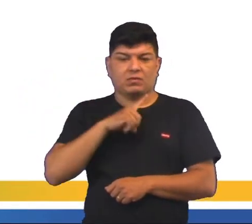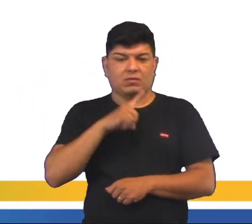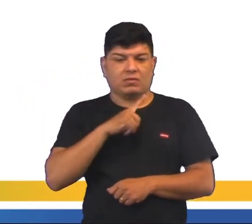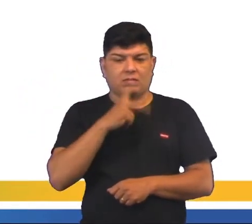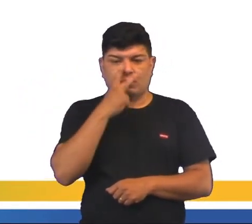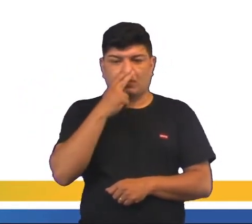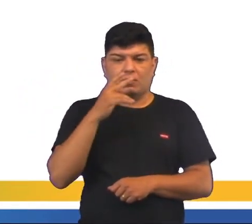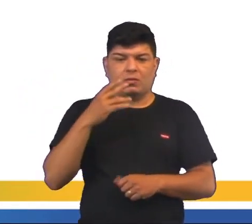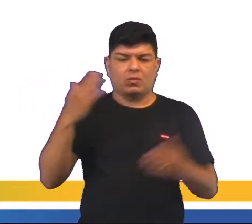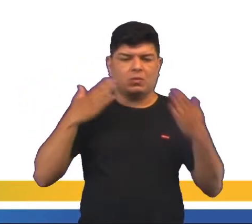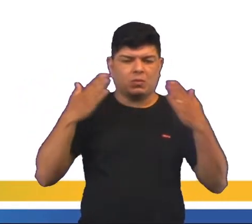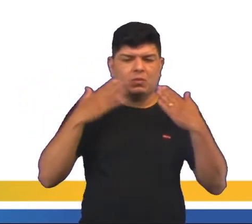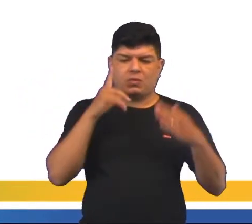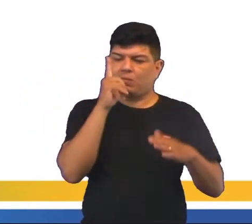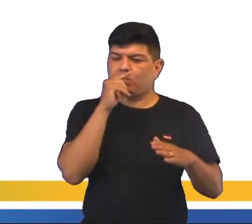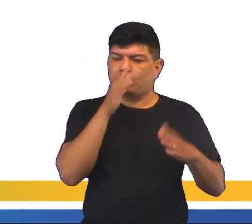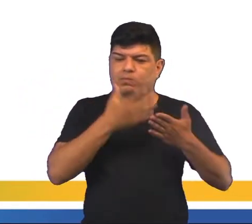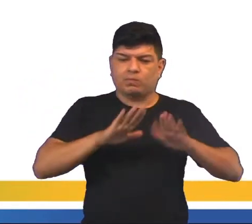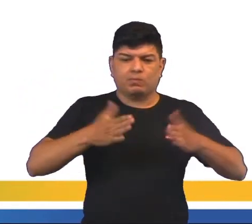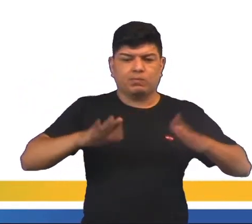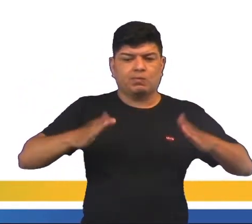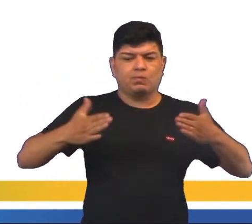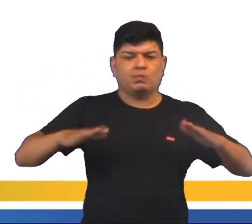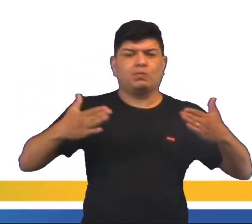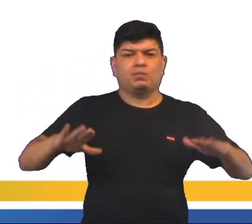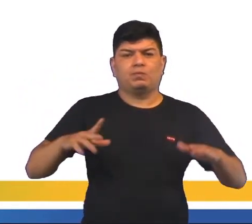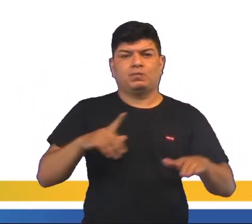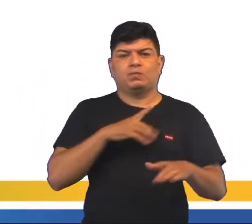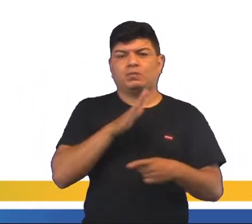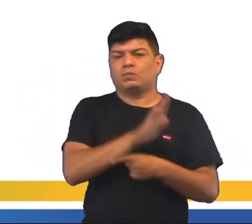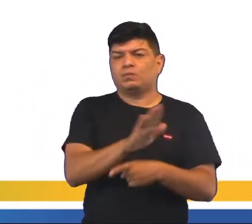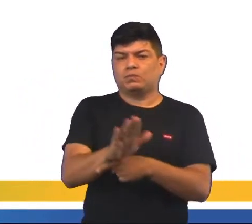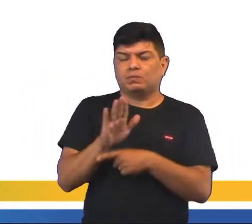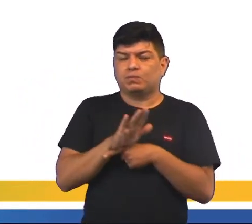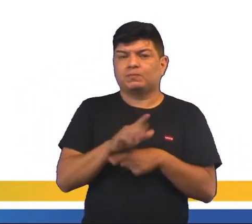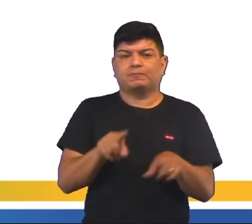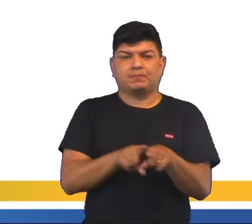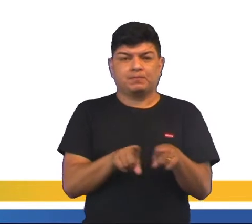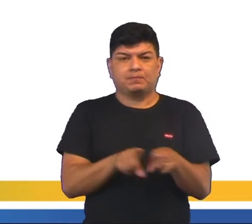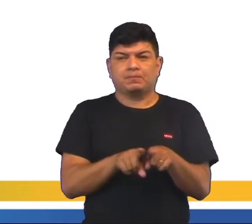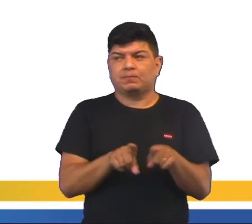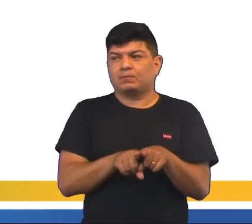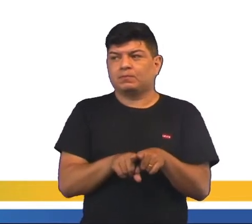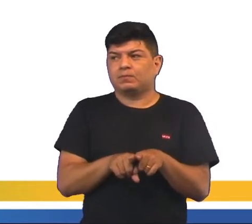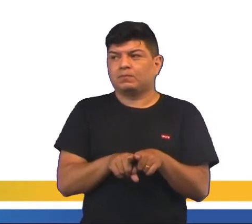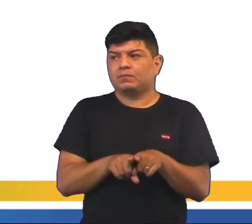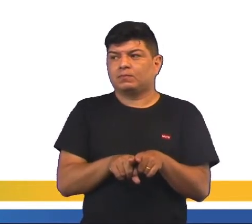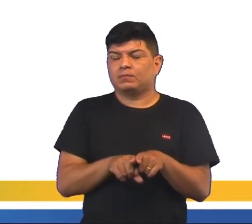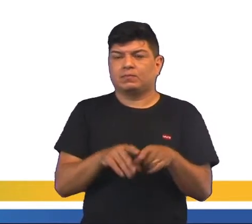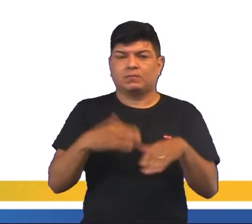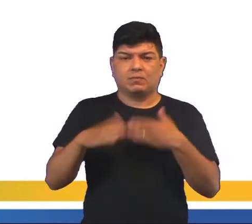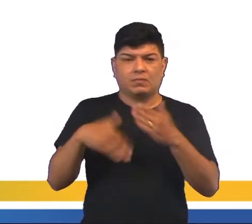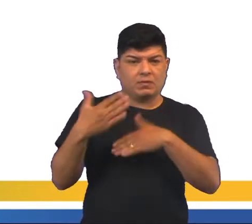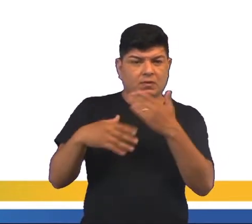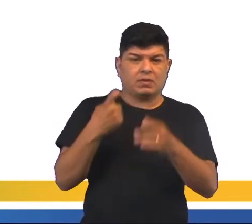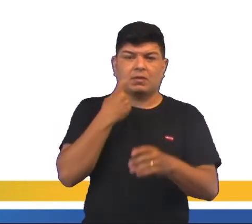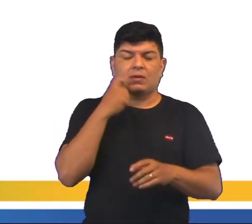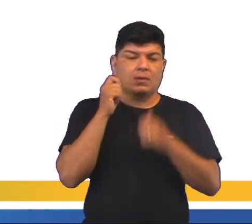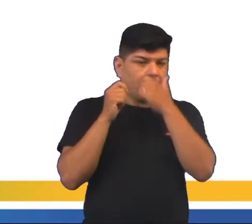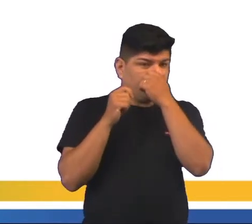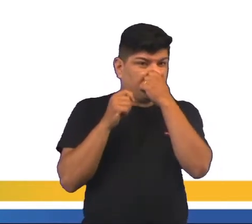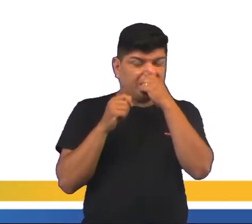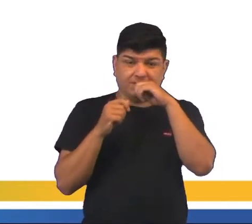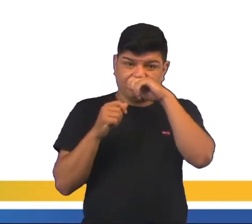aquele aquecimento das águas aí do Oceano Pacífico, então ajuda bastante nesse processo da pesca.